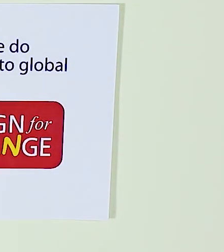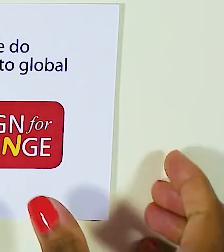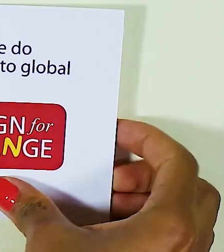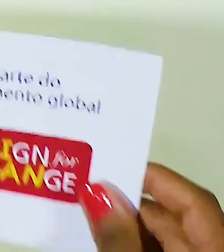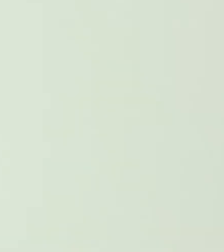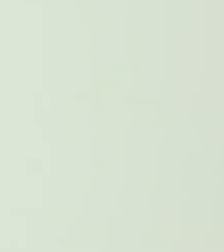Autoro